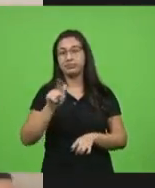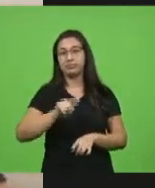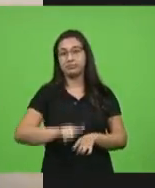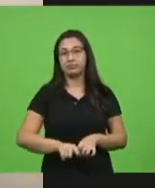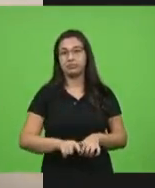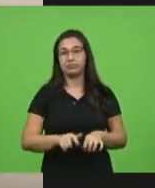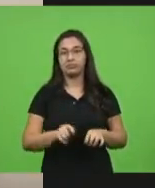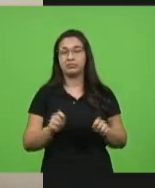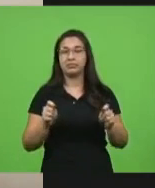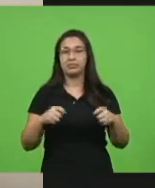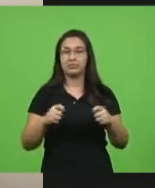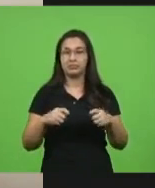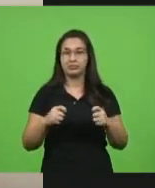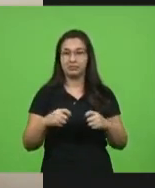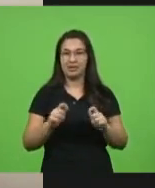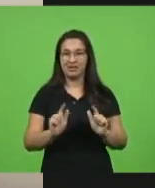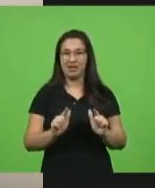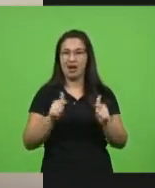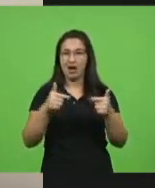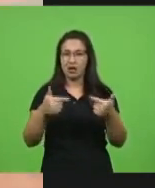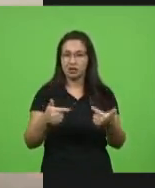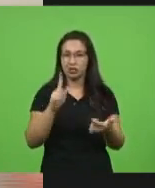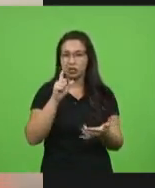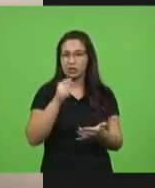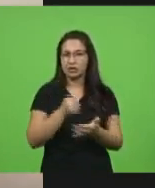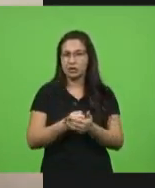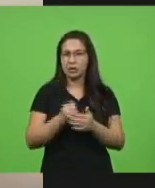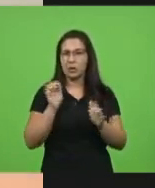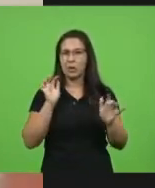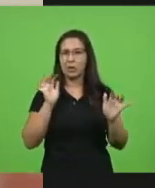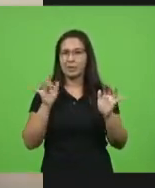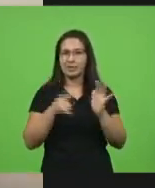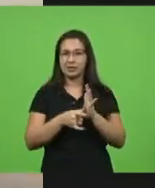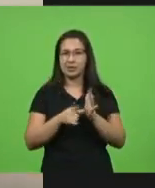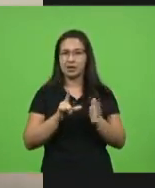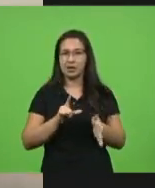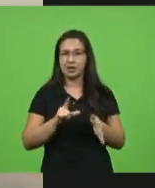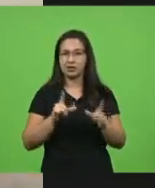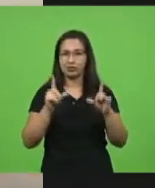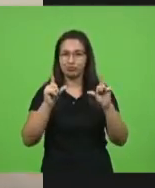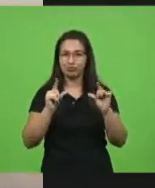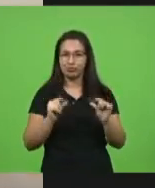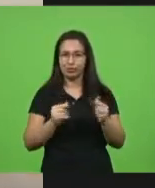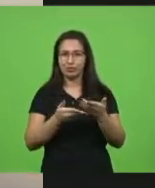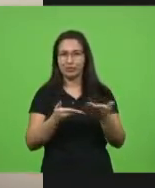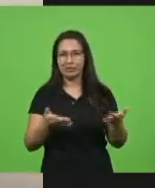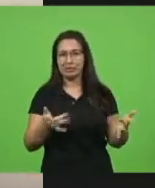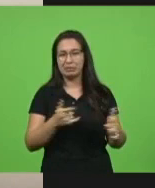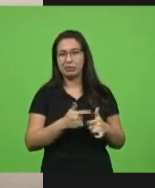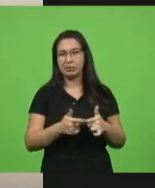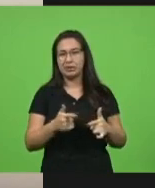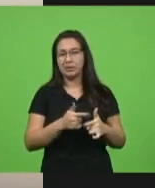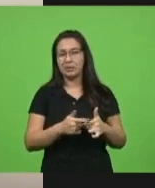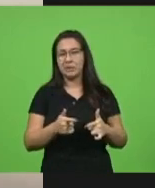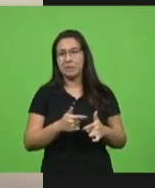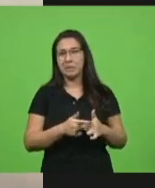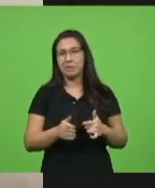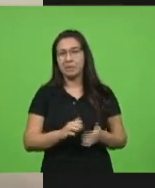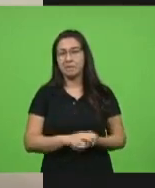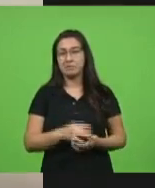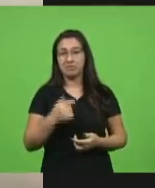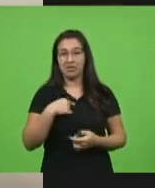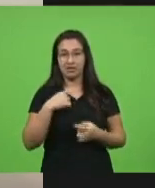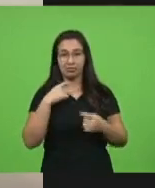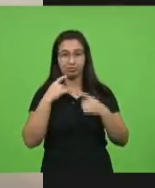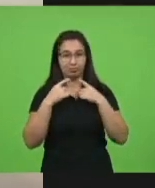de ações que possam amenizar essa situação toda. E eu não tenho dúvida nenhuma